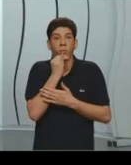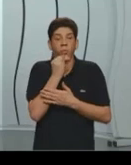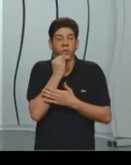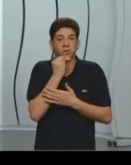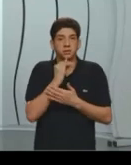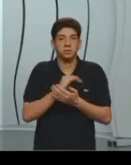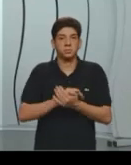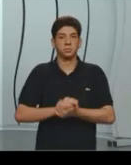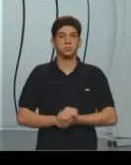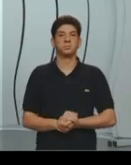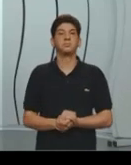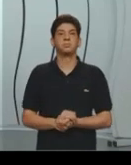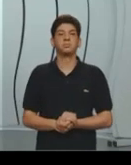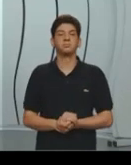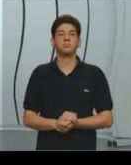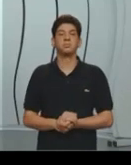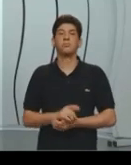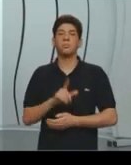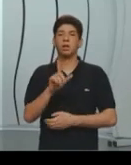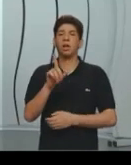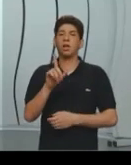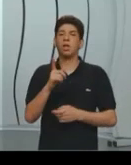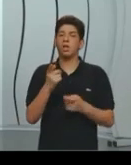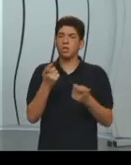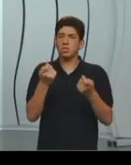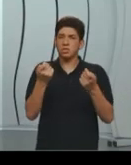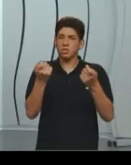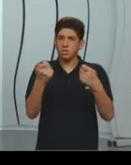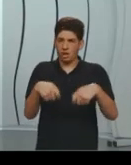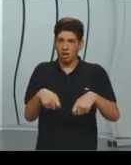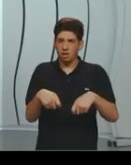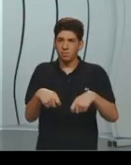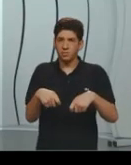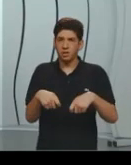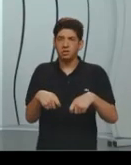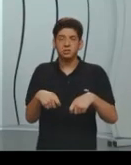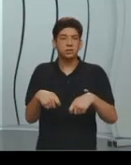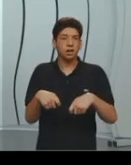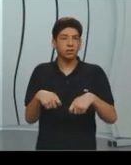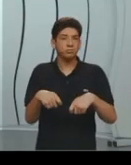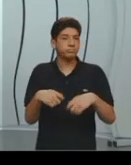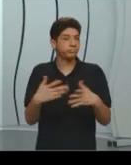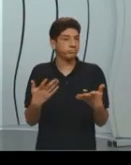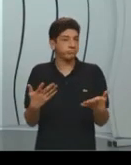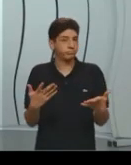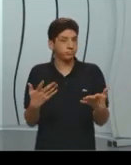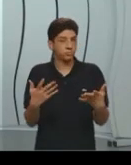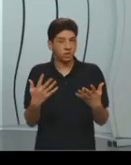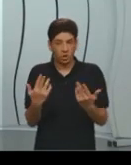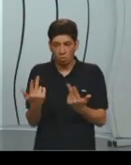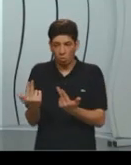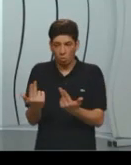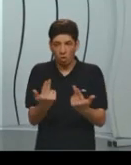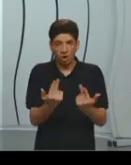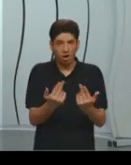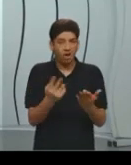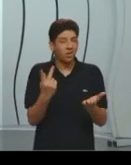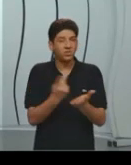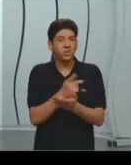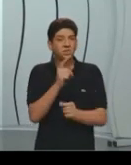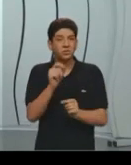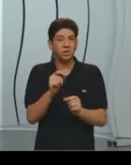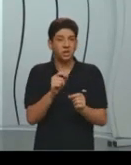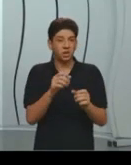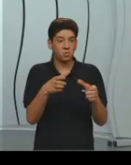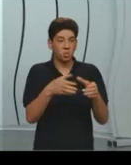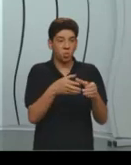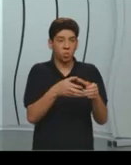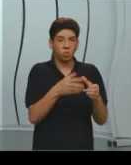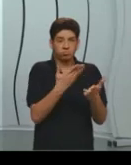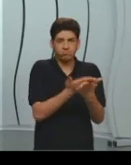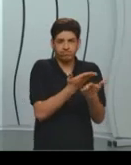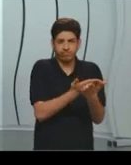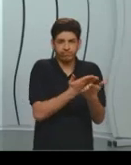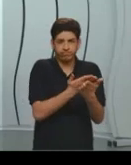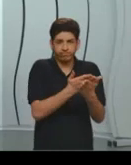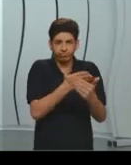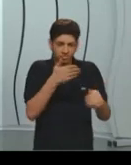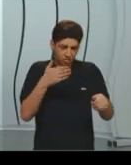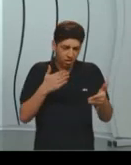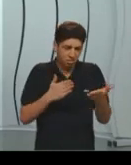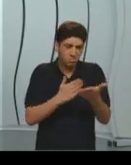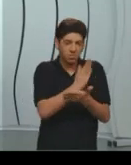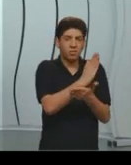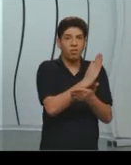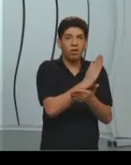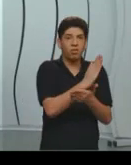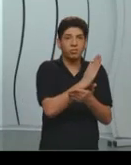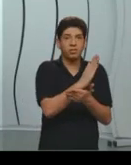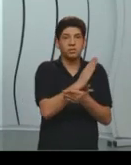uma competição justa, essa lógica da meritocracia, só determinados grupos vão acessar. Por exemplo, é muito mais fácil uma